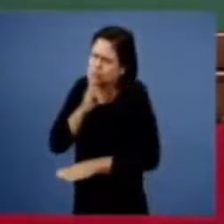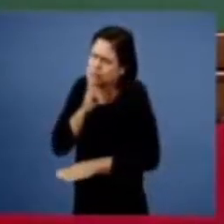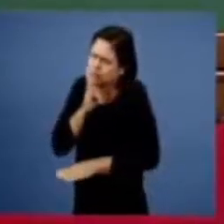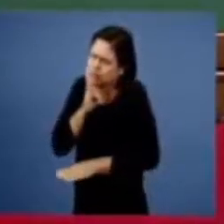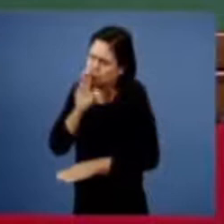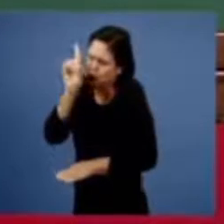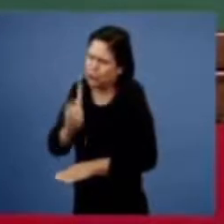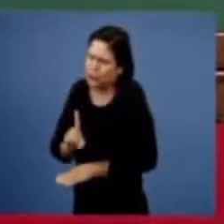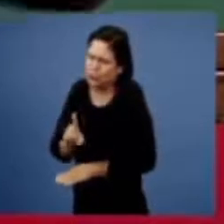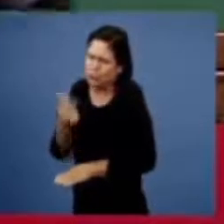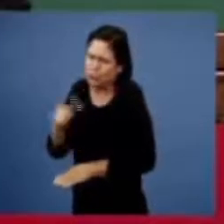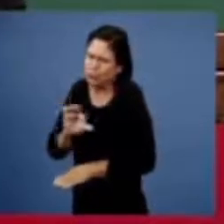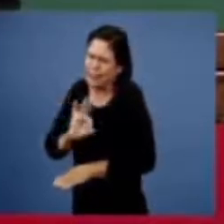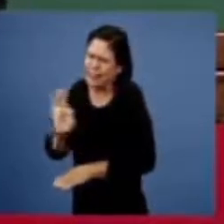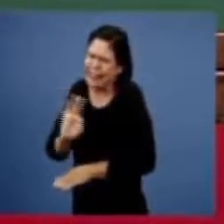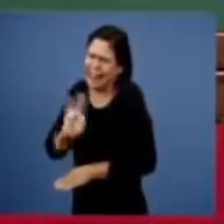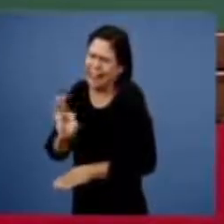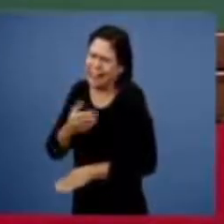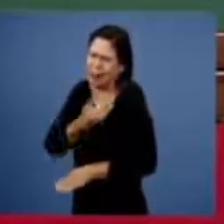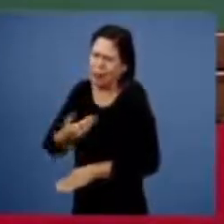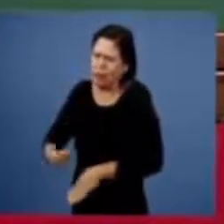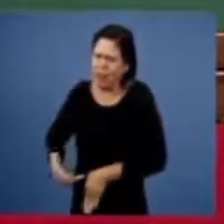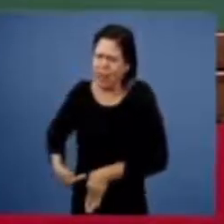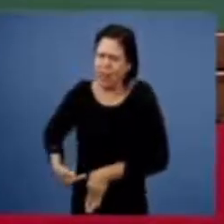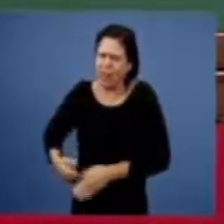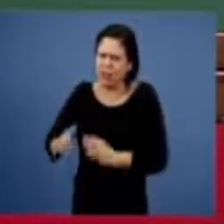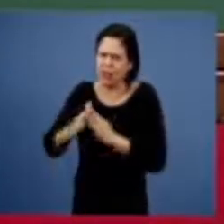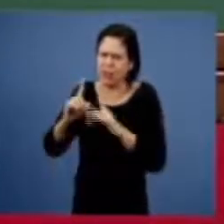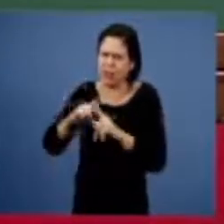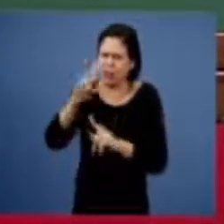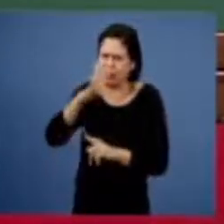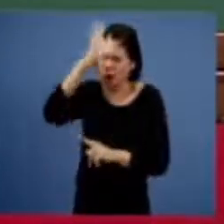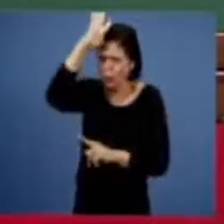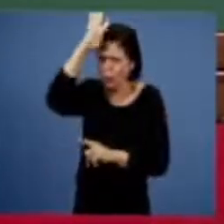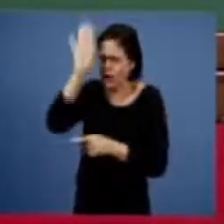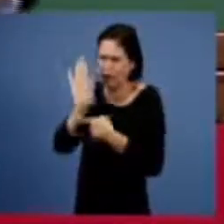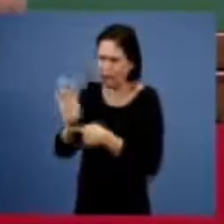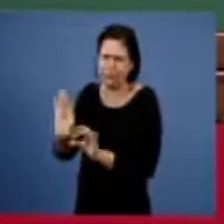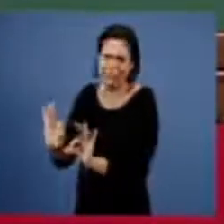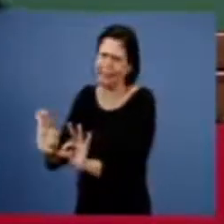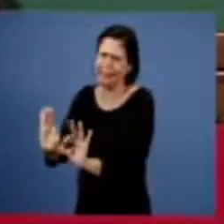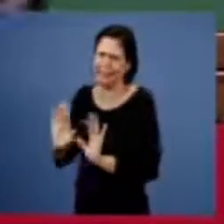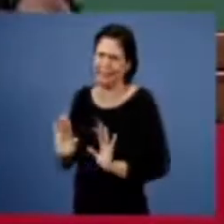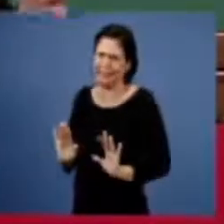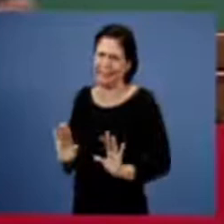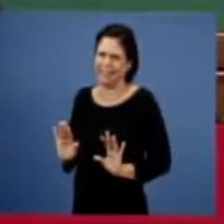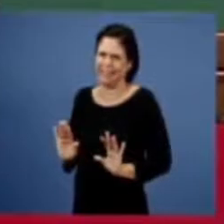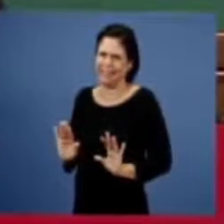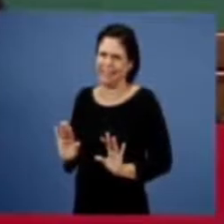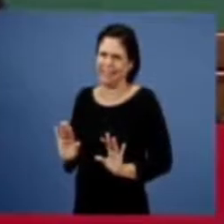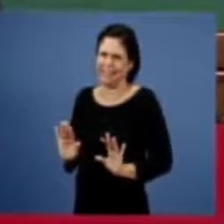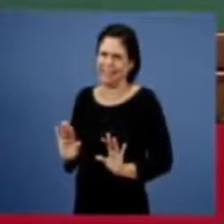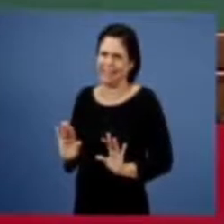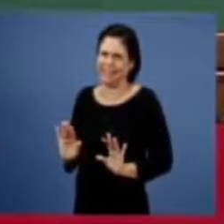direitos do governo da igreja chamada de governo imperial